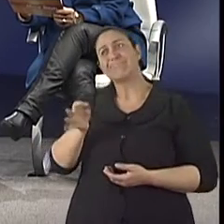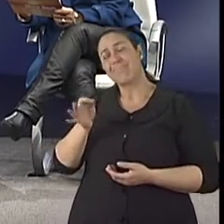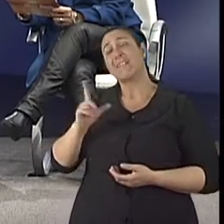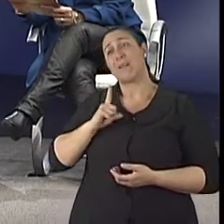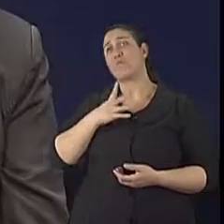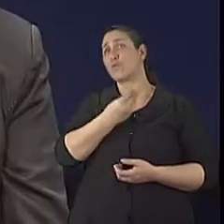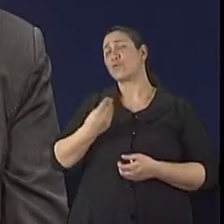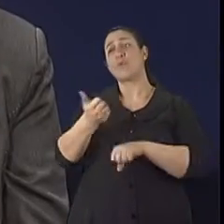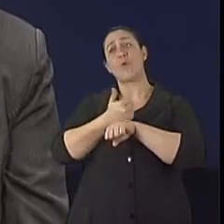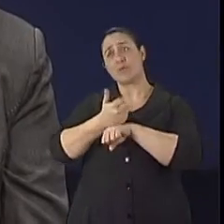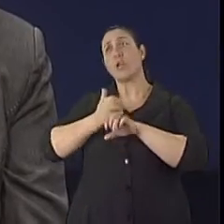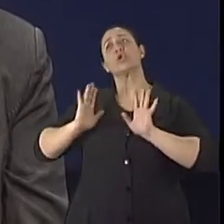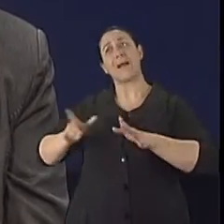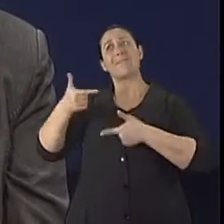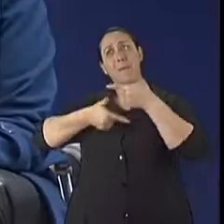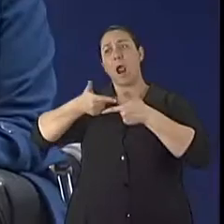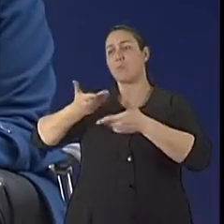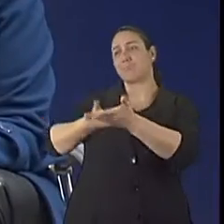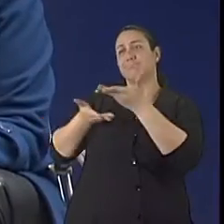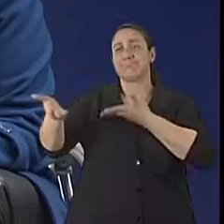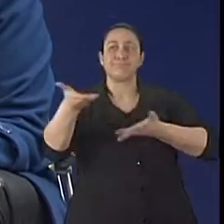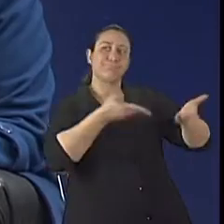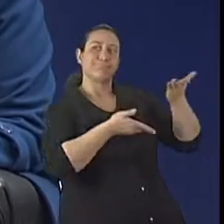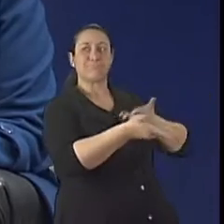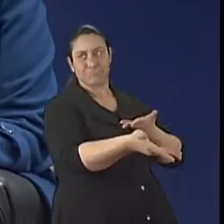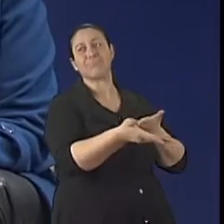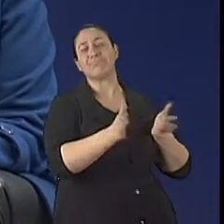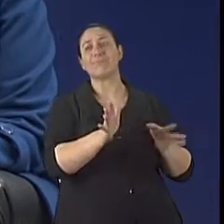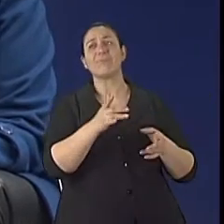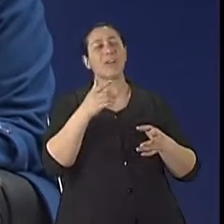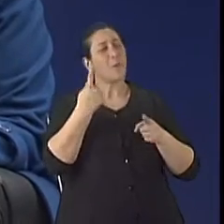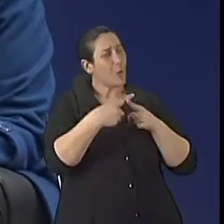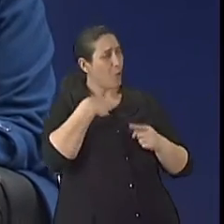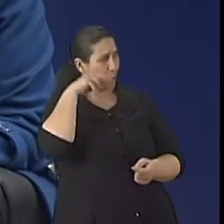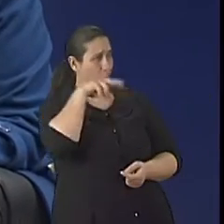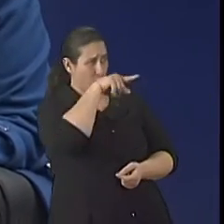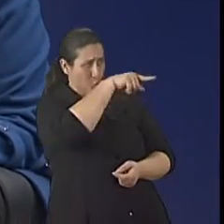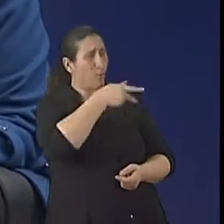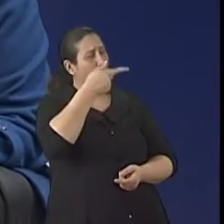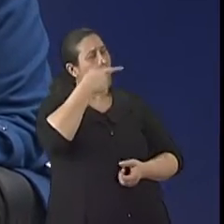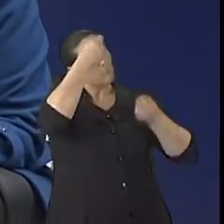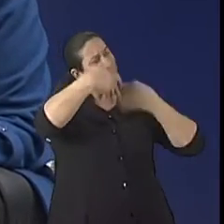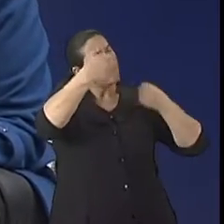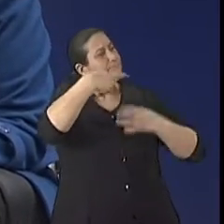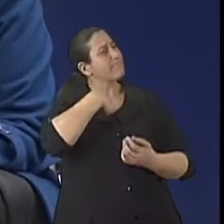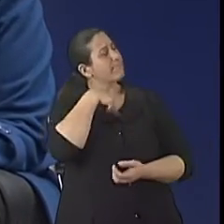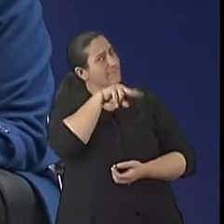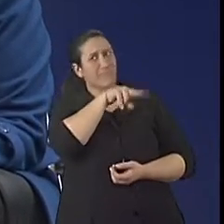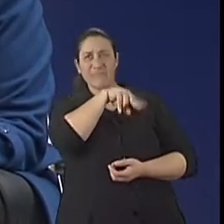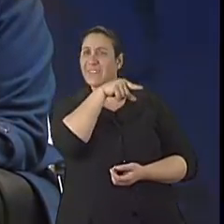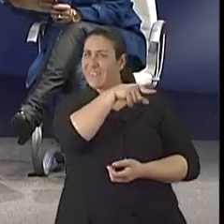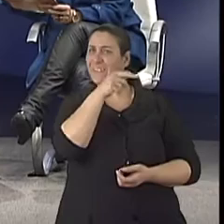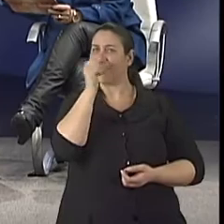essa abordagem. Que estão com essa disponibilidade. Porque aí te ouvindo falar e vendo aqui, eu estou frente a